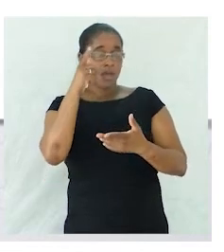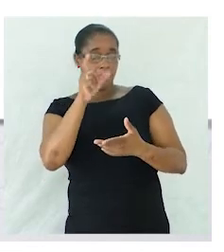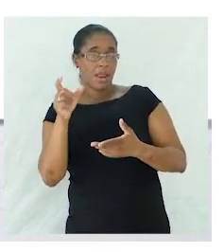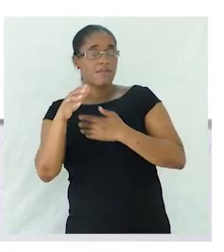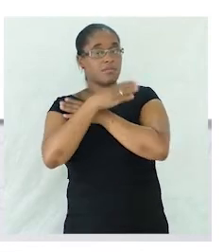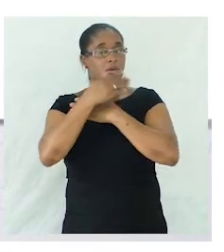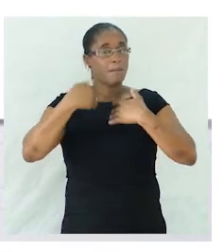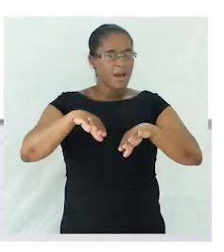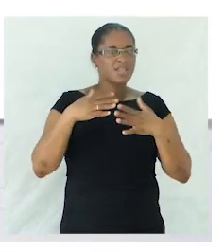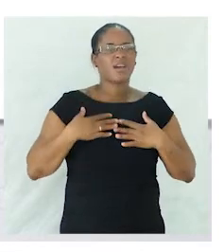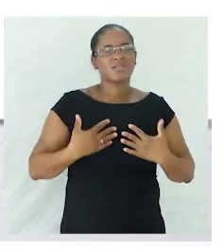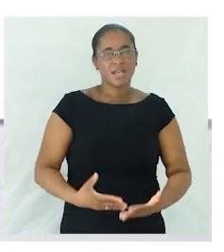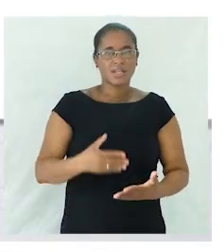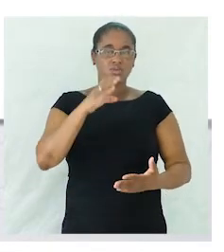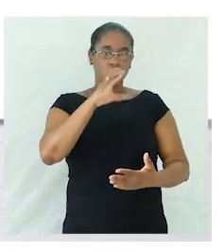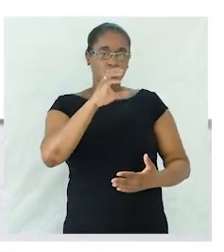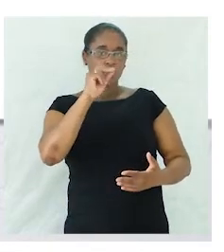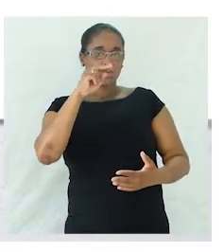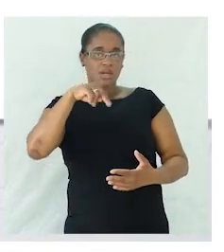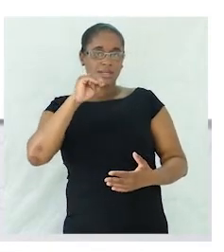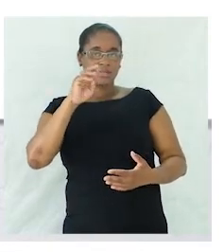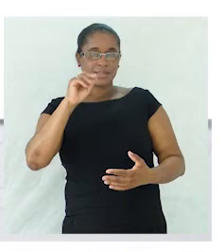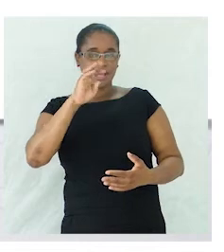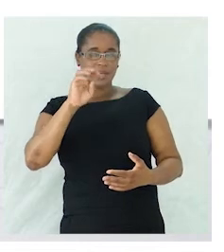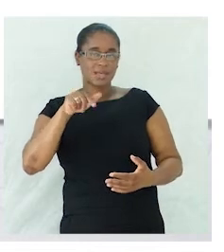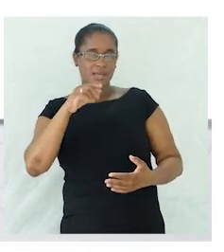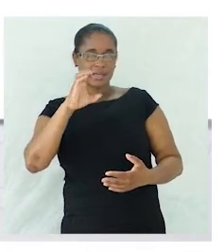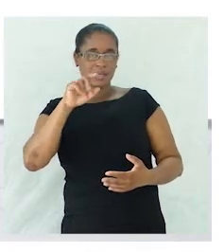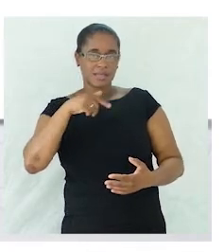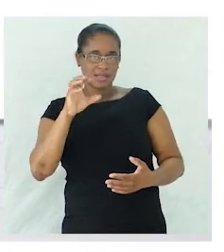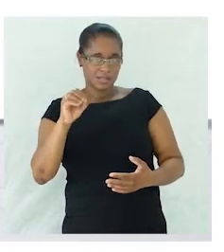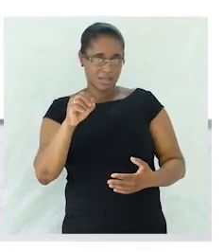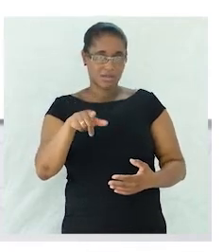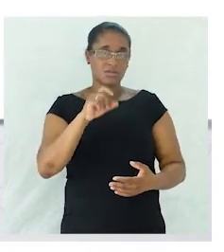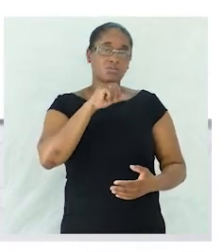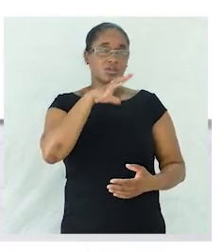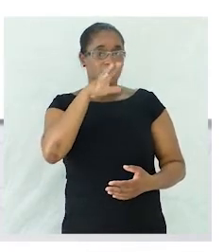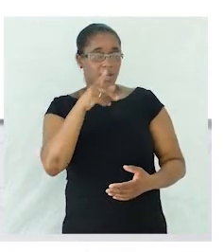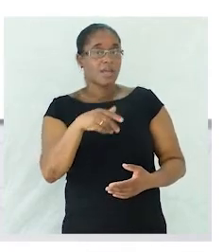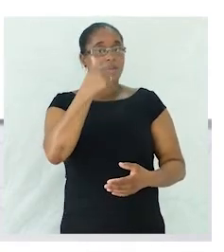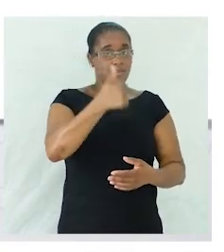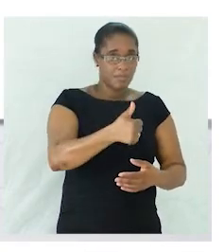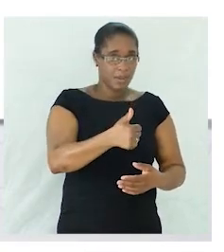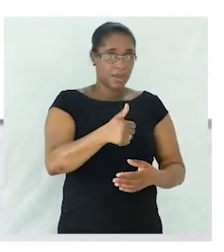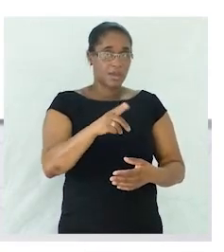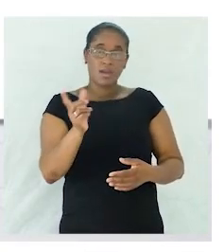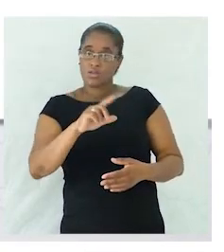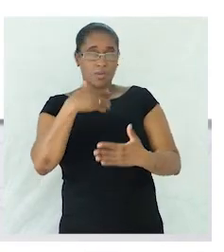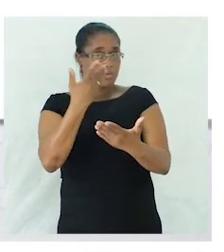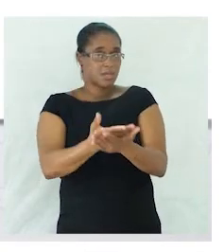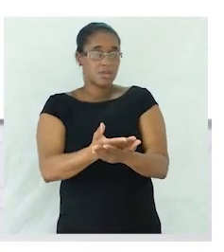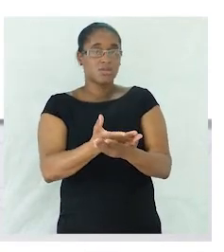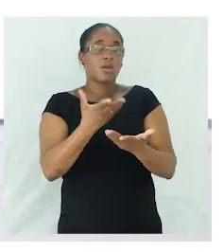de outra palavra então podemos aqui dizer e justificar bem que a linha b é a opção que não apresenta o grau